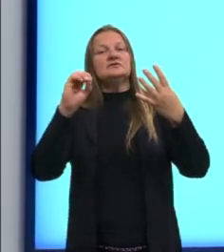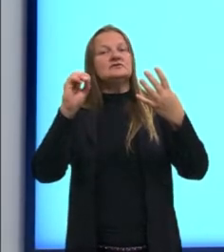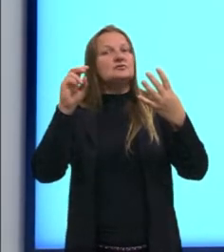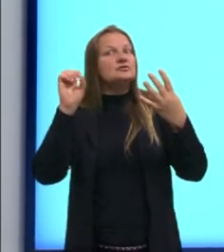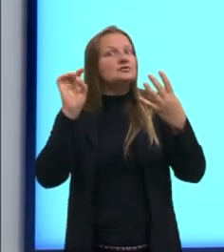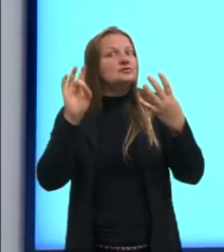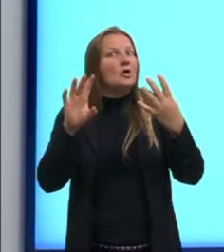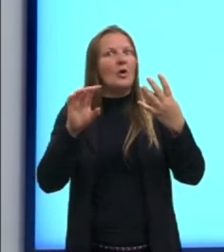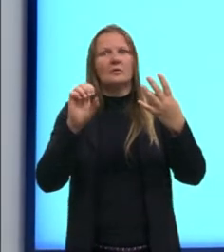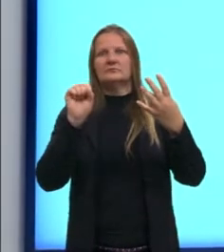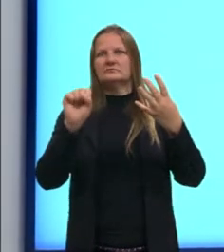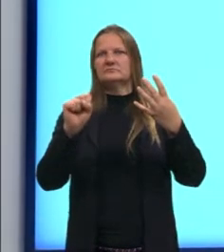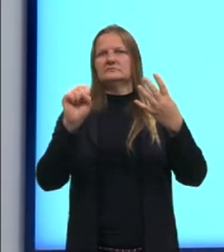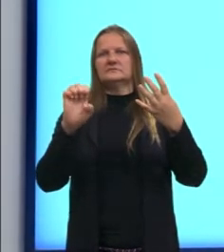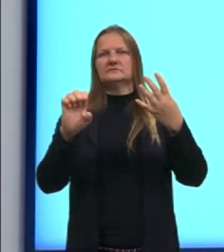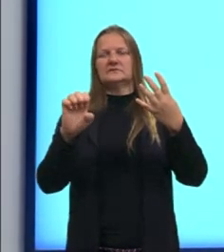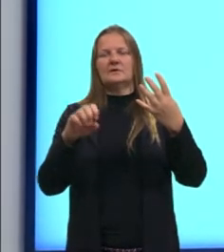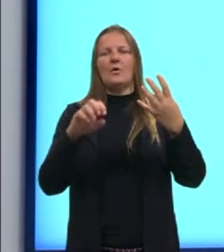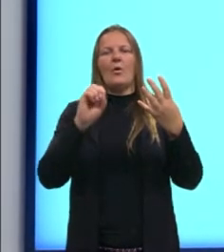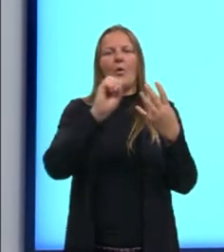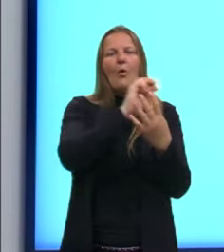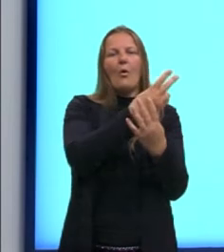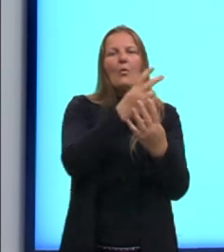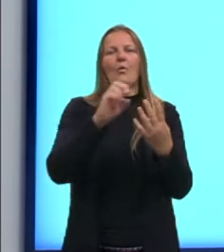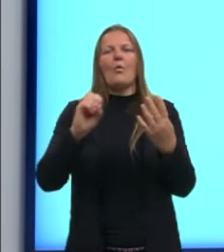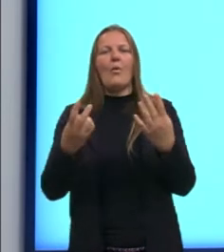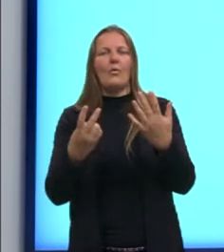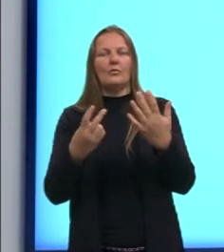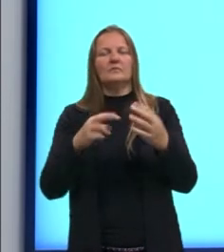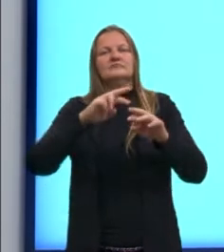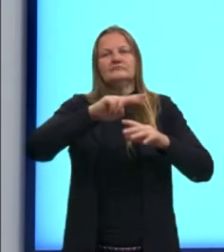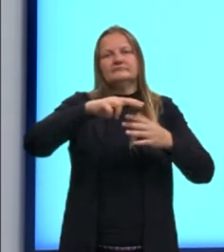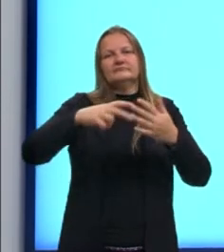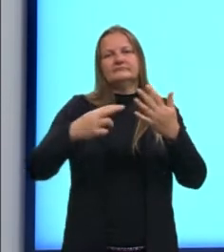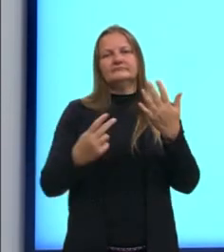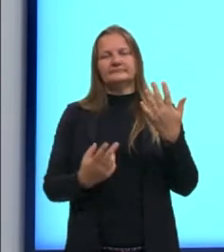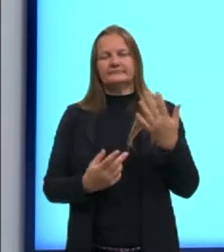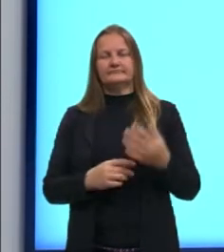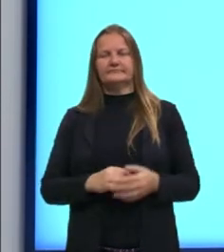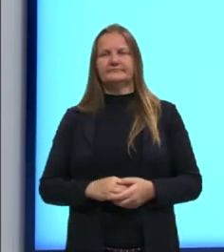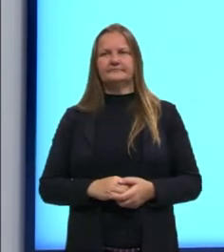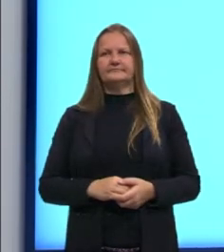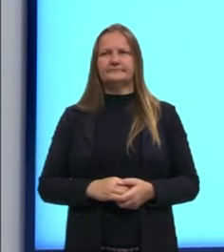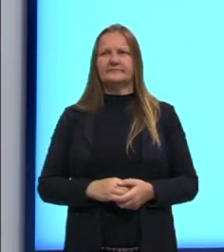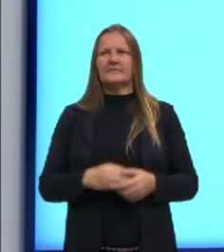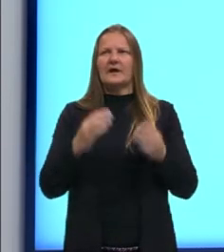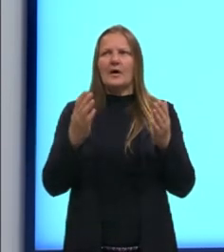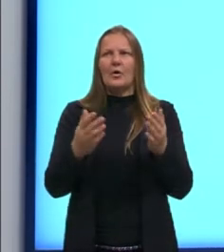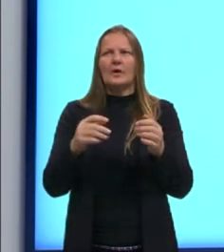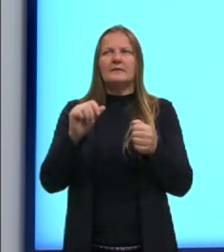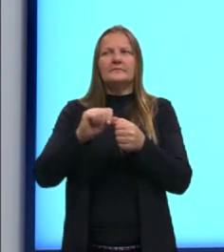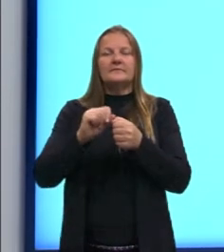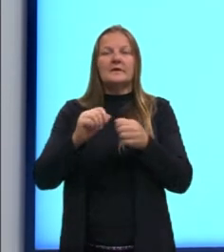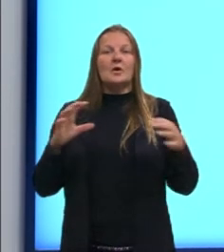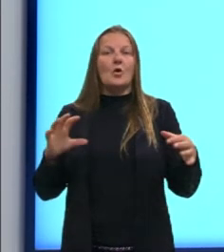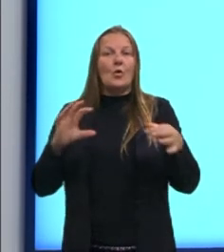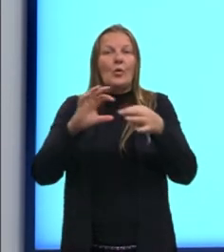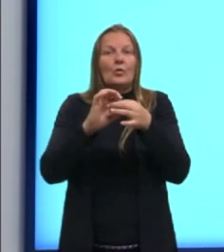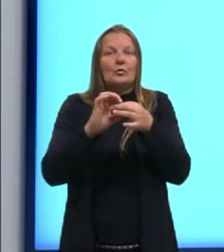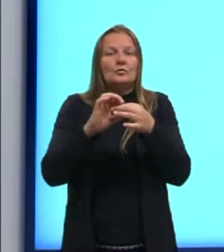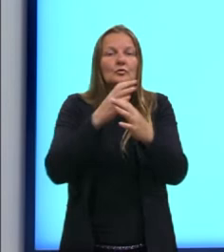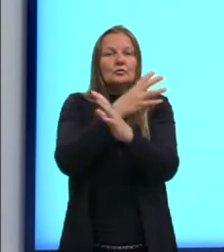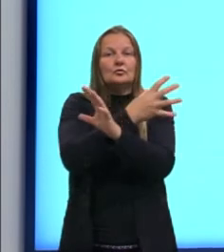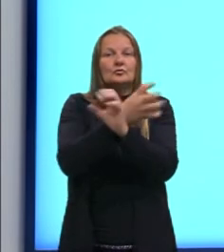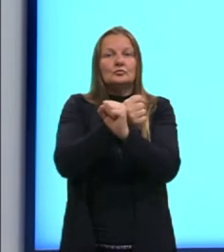E o caso onde nós temos, né? Ou isso ou aquilo. Então, aqui nós entramos nos conectivos